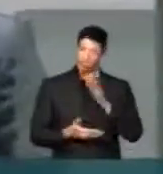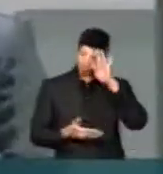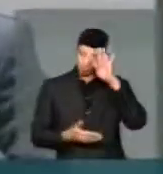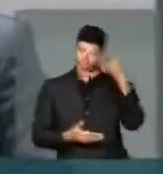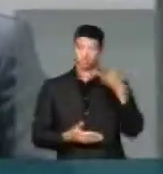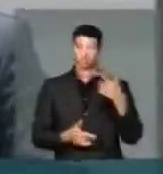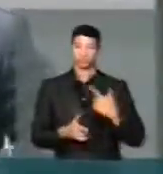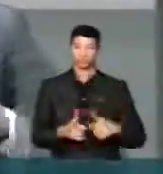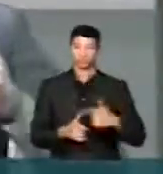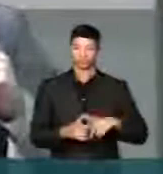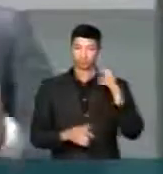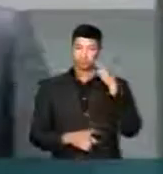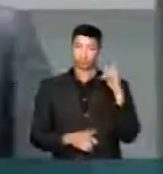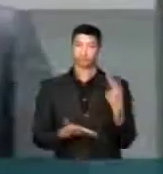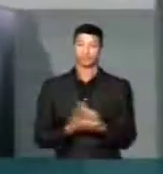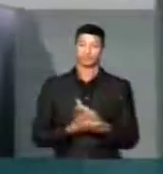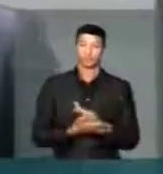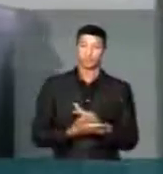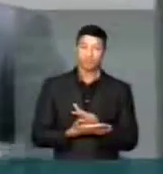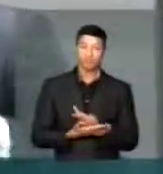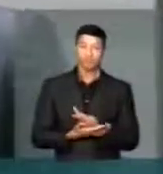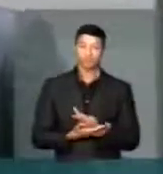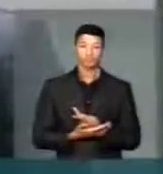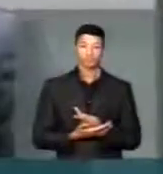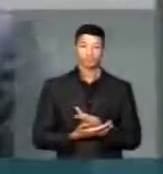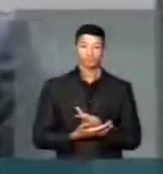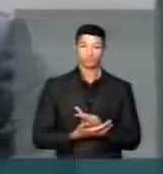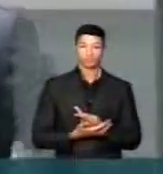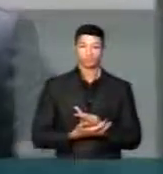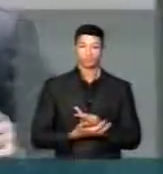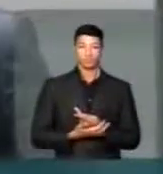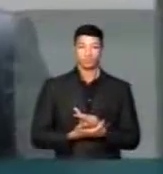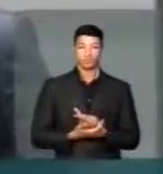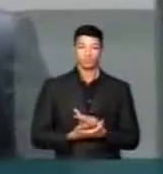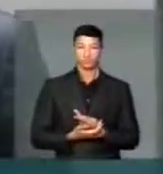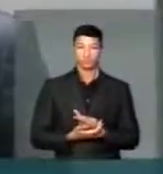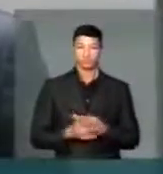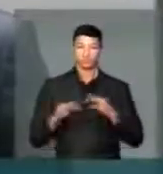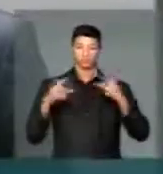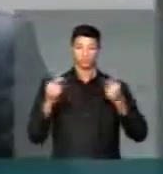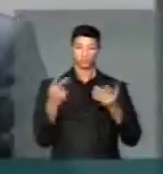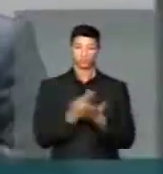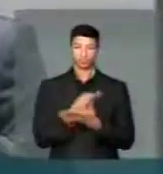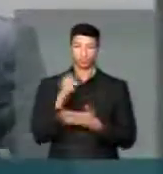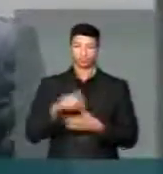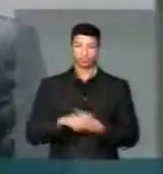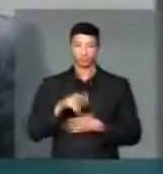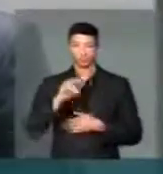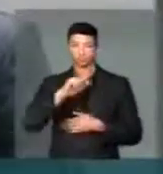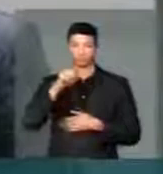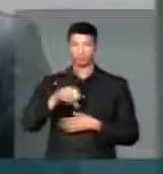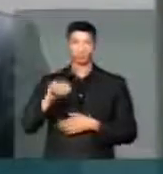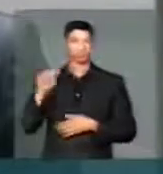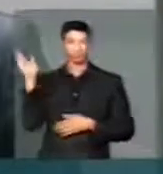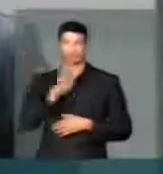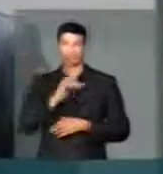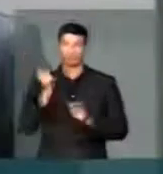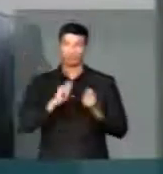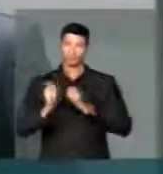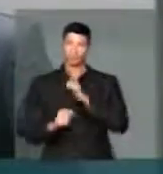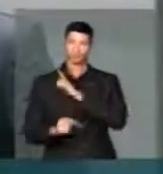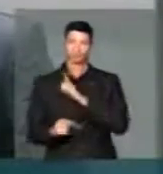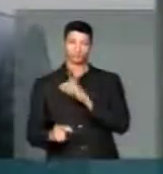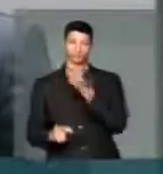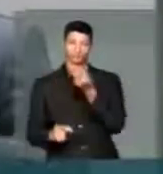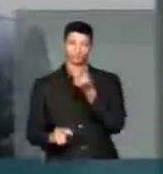resolver esse problema para que ele não aconteça, de mostrar que as consequências de tudo que acontece é a razão da má administração do dinheiro